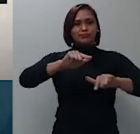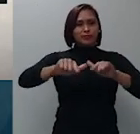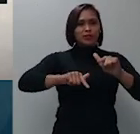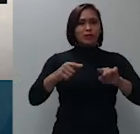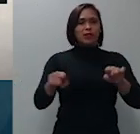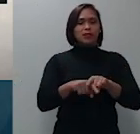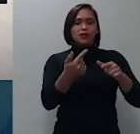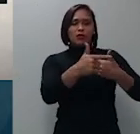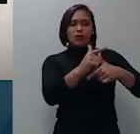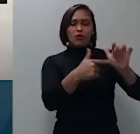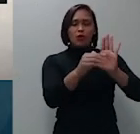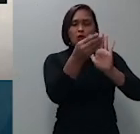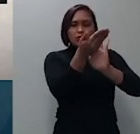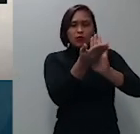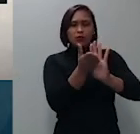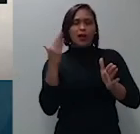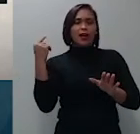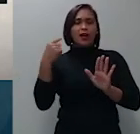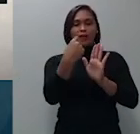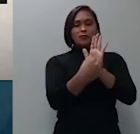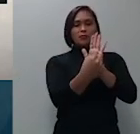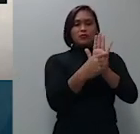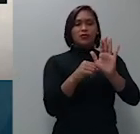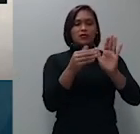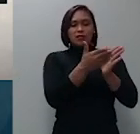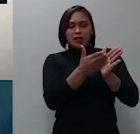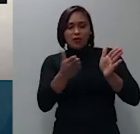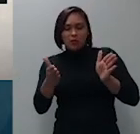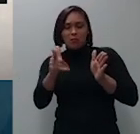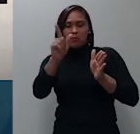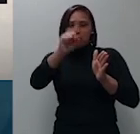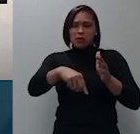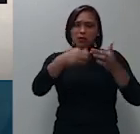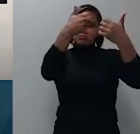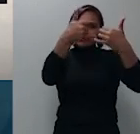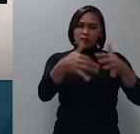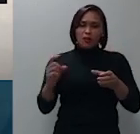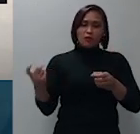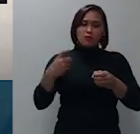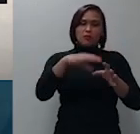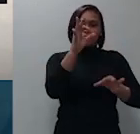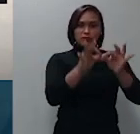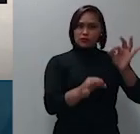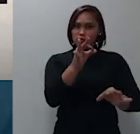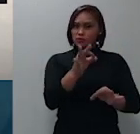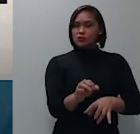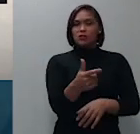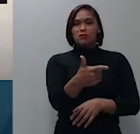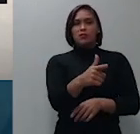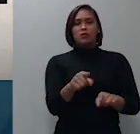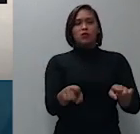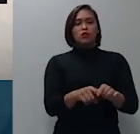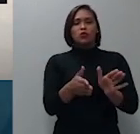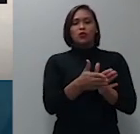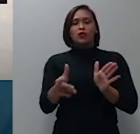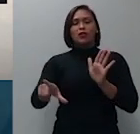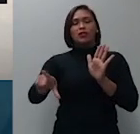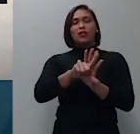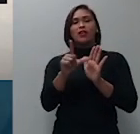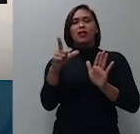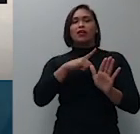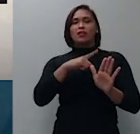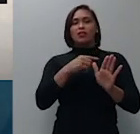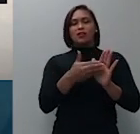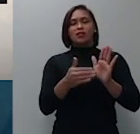vedada a disposição de prazo diferenciado na recuperação judicial daquele previsto em lei que nesse padrão de